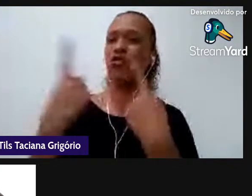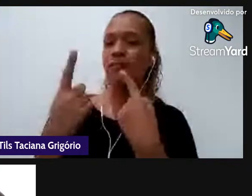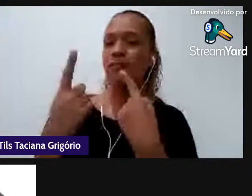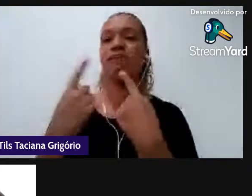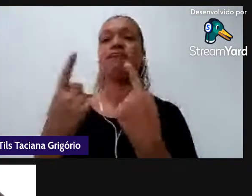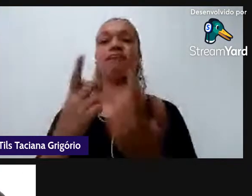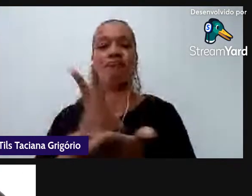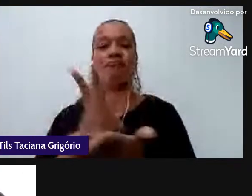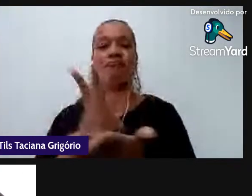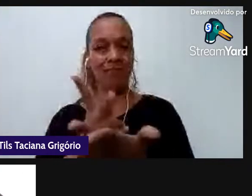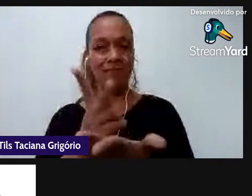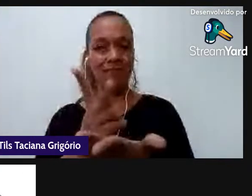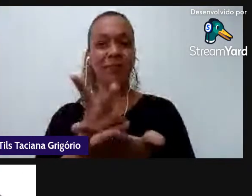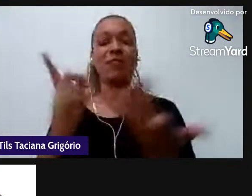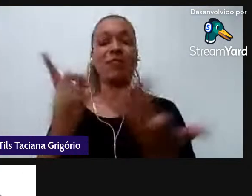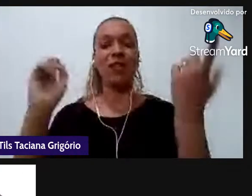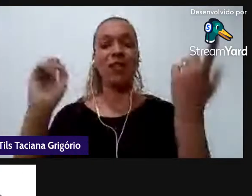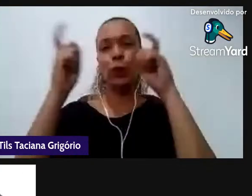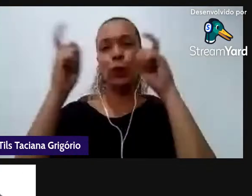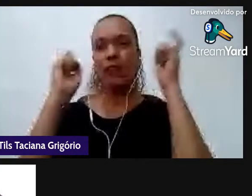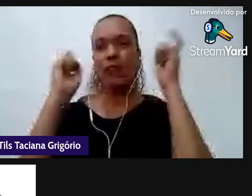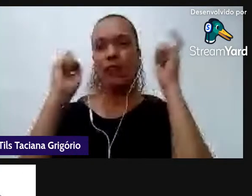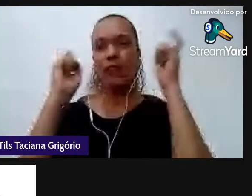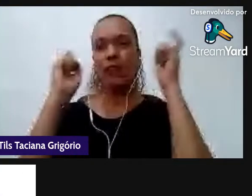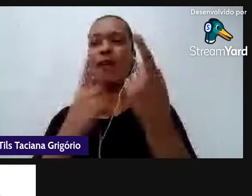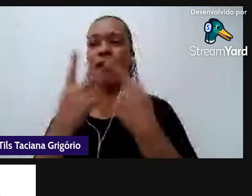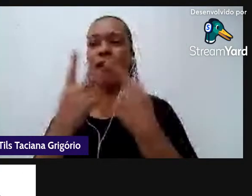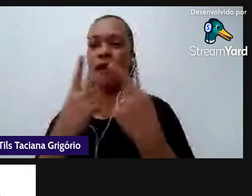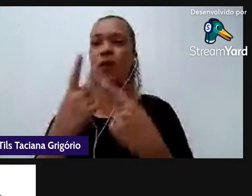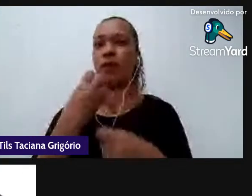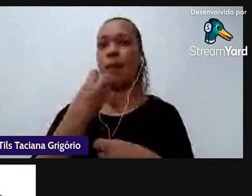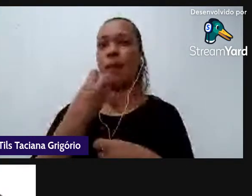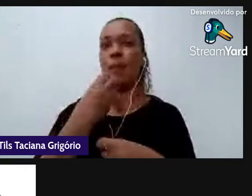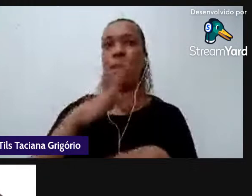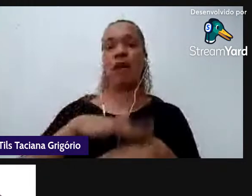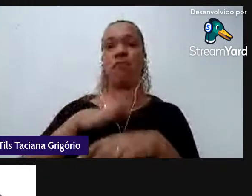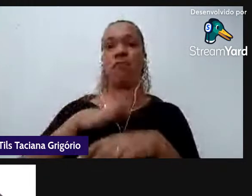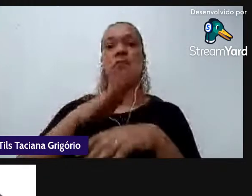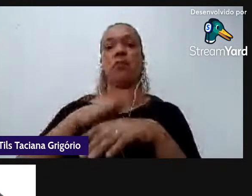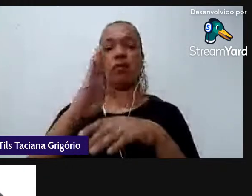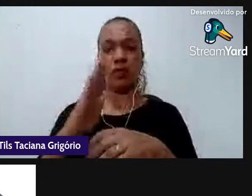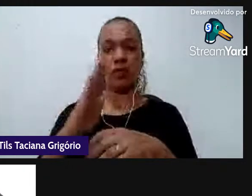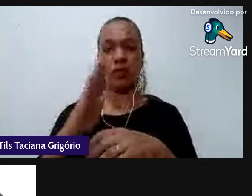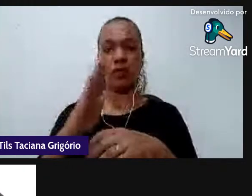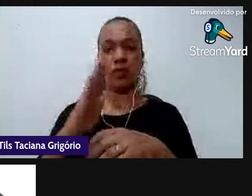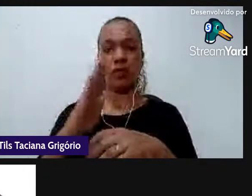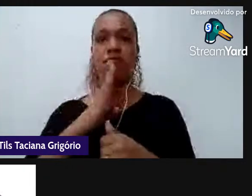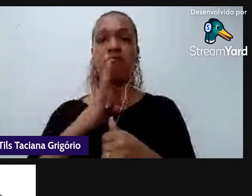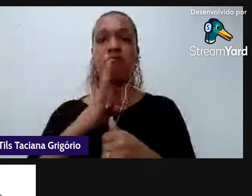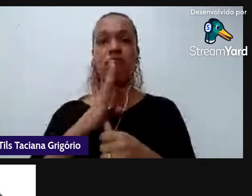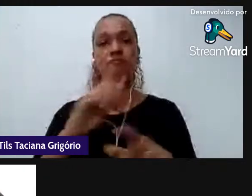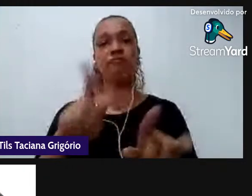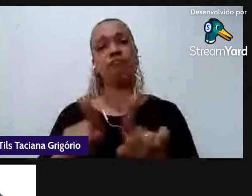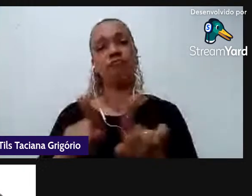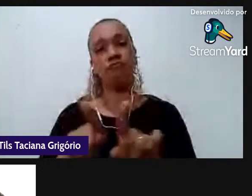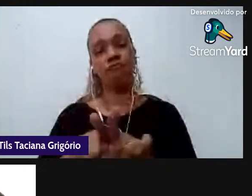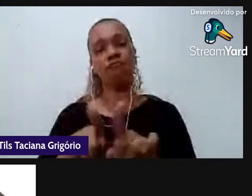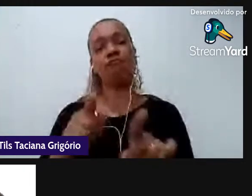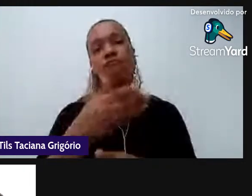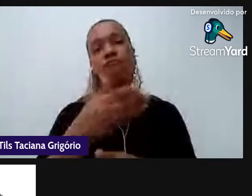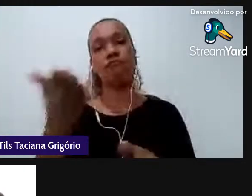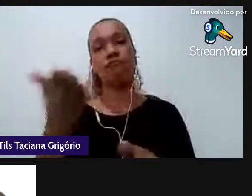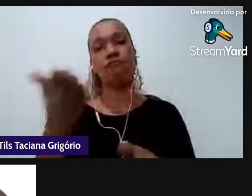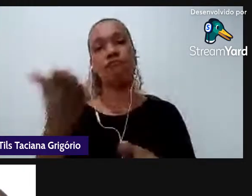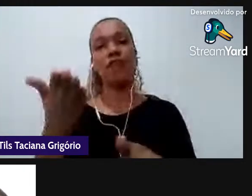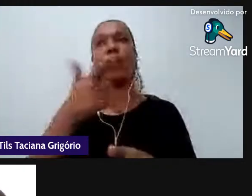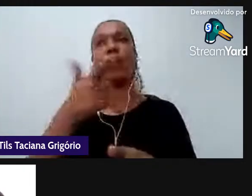enriquece muito é um diálogo que vocês estão em um outro estado tem uma vivência eu estou em um outro local de